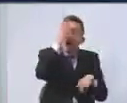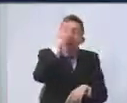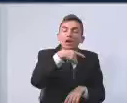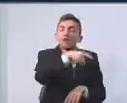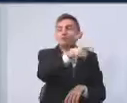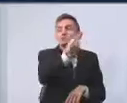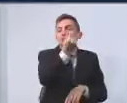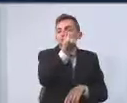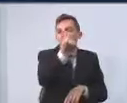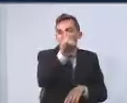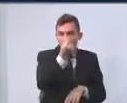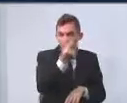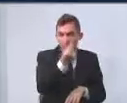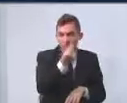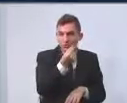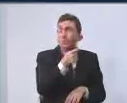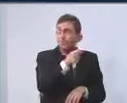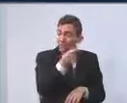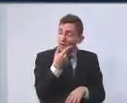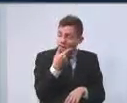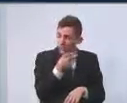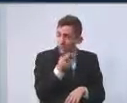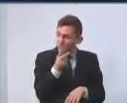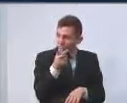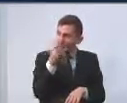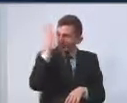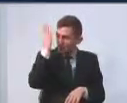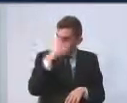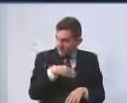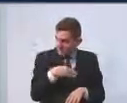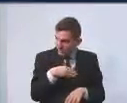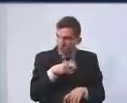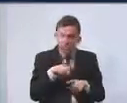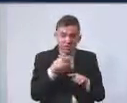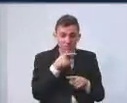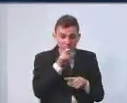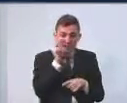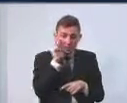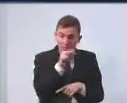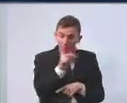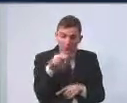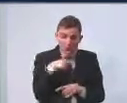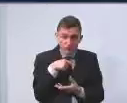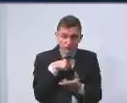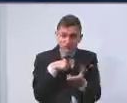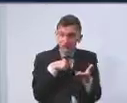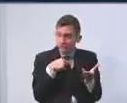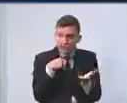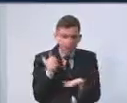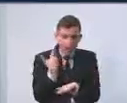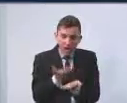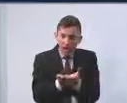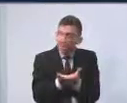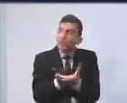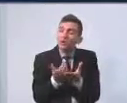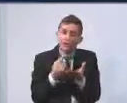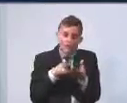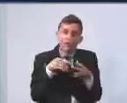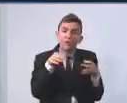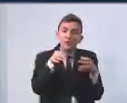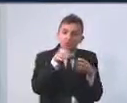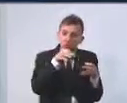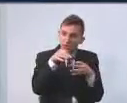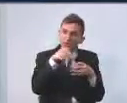isso foi garantido verbalmente e feito na prática. Tanto é que nós chegamos até agora com os programas